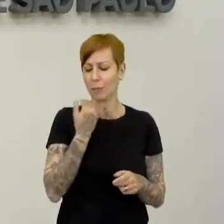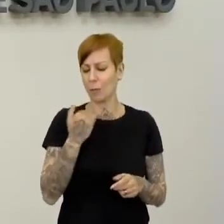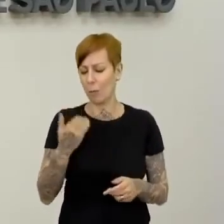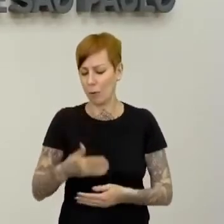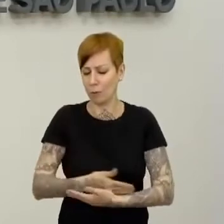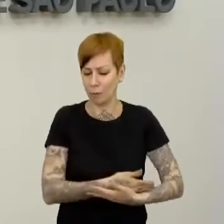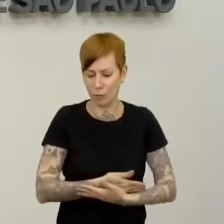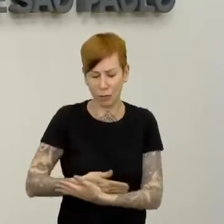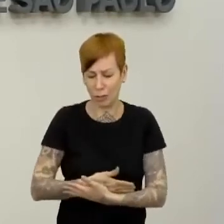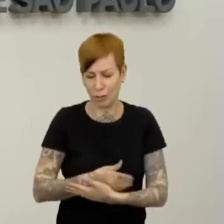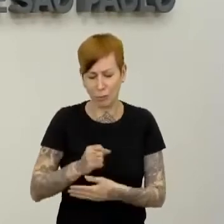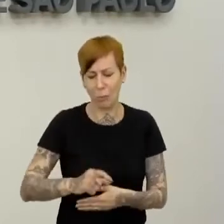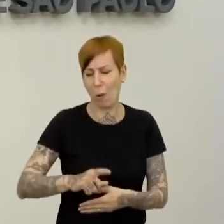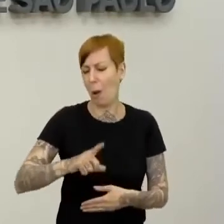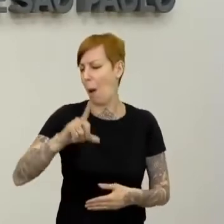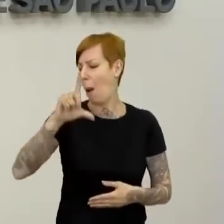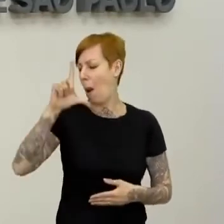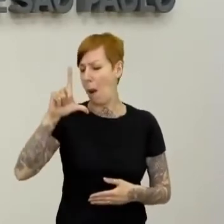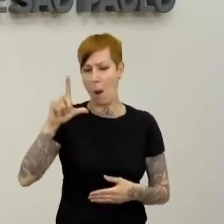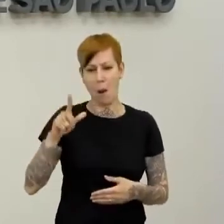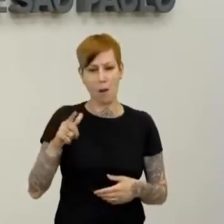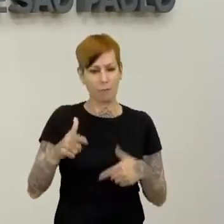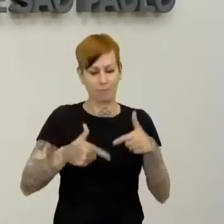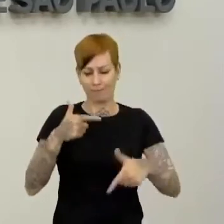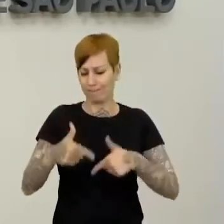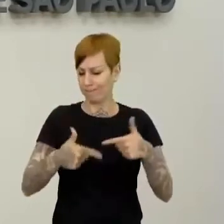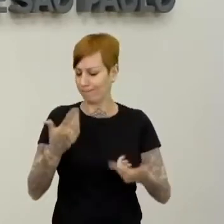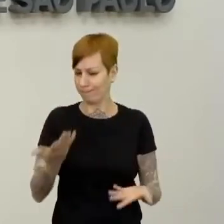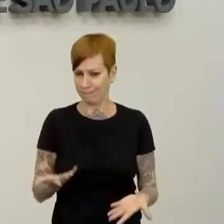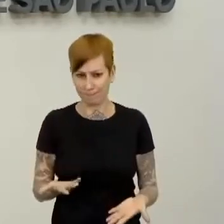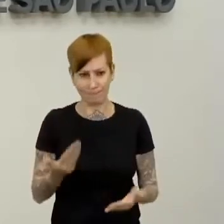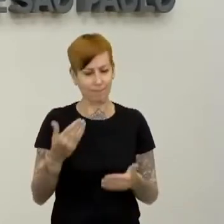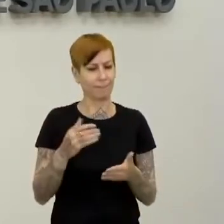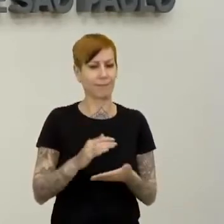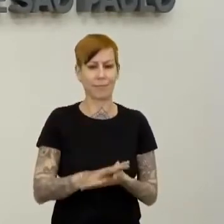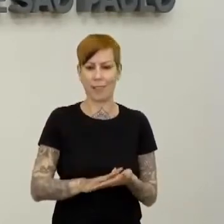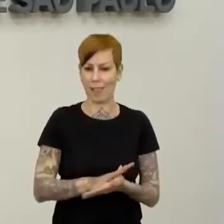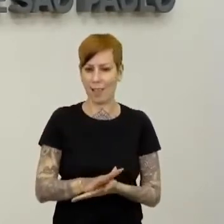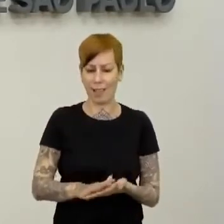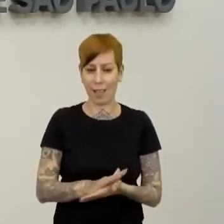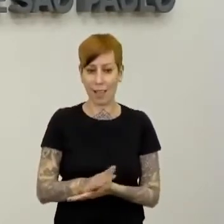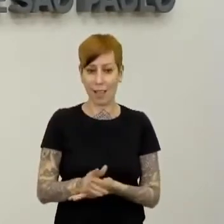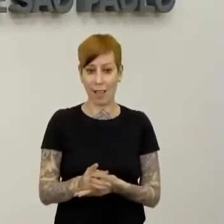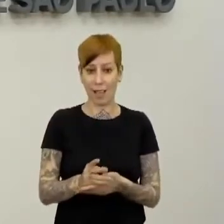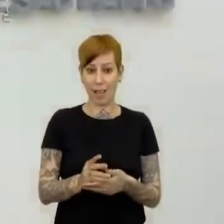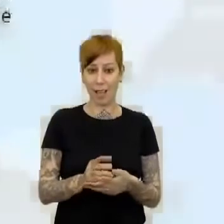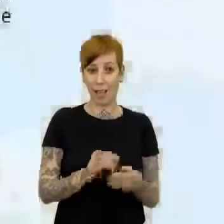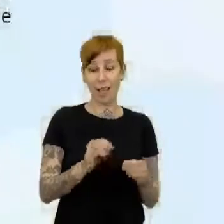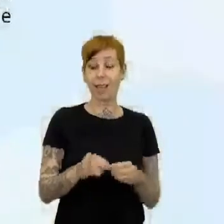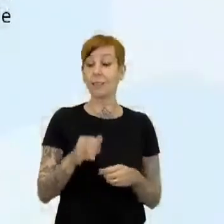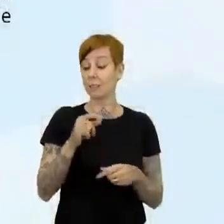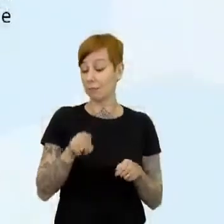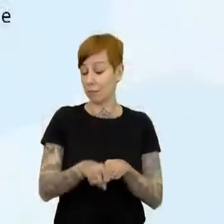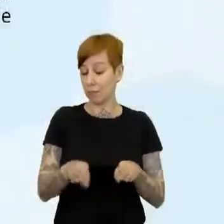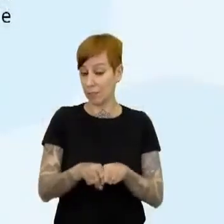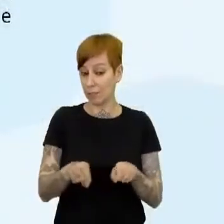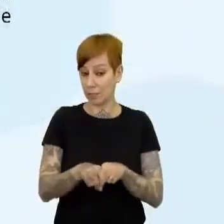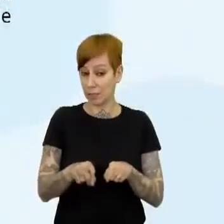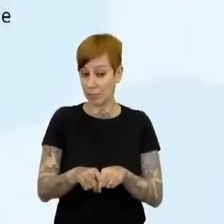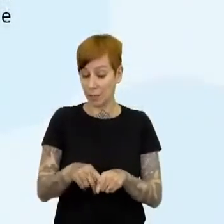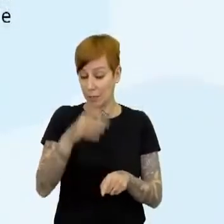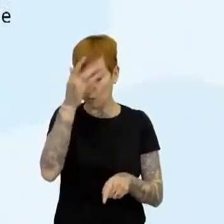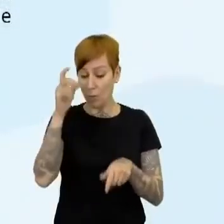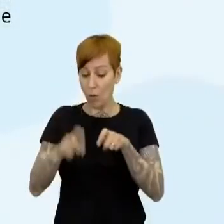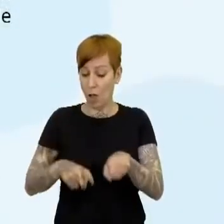muito altas no Nordeste, desemprego. E aí, nós temos um fenômeno que acontece, o é o êxodo rural. O que é o